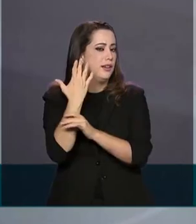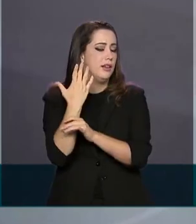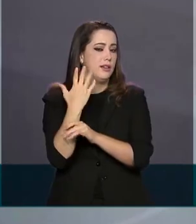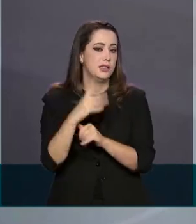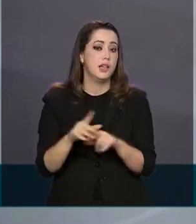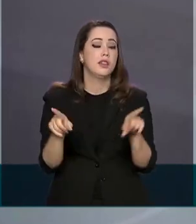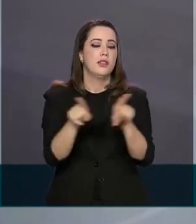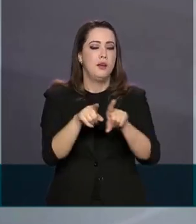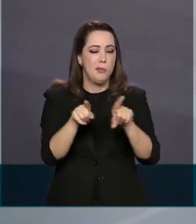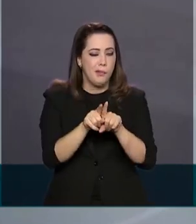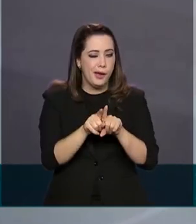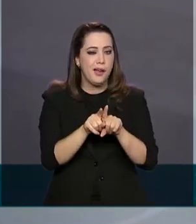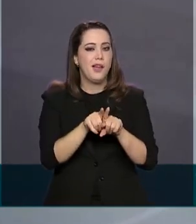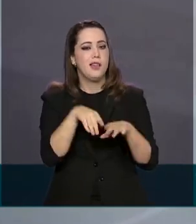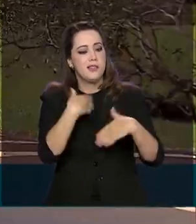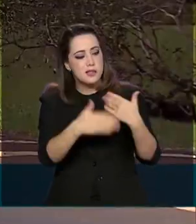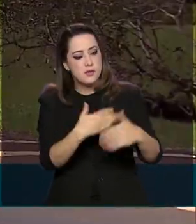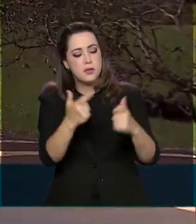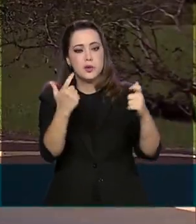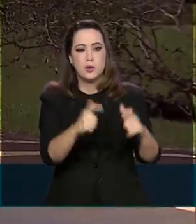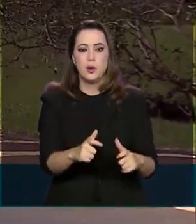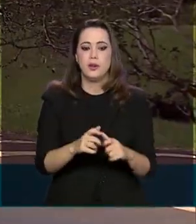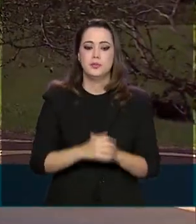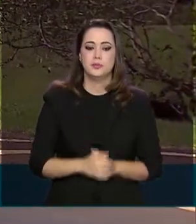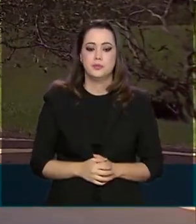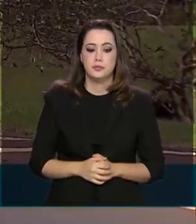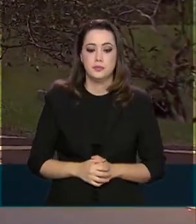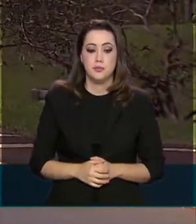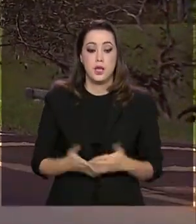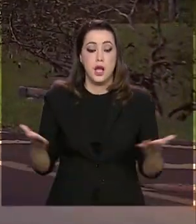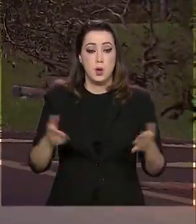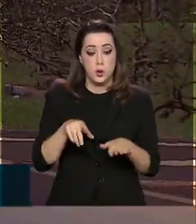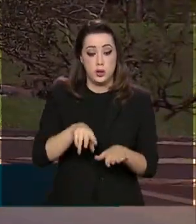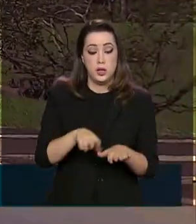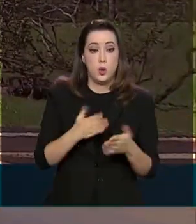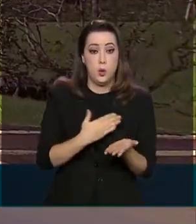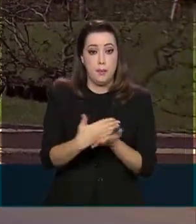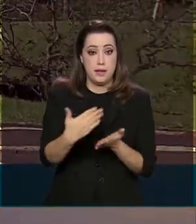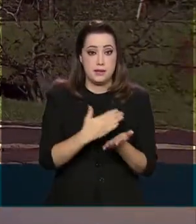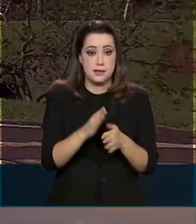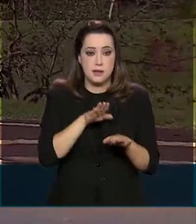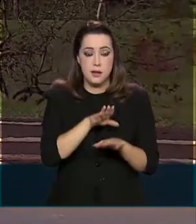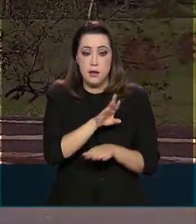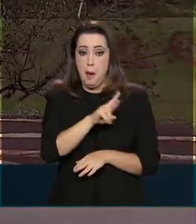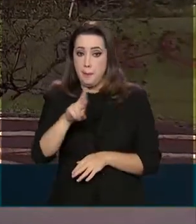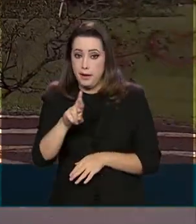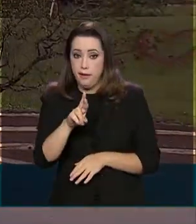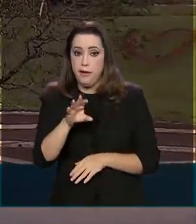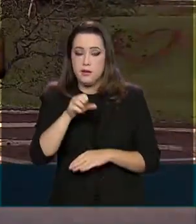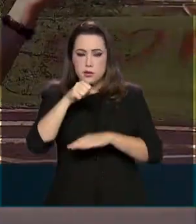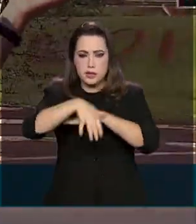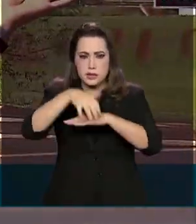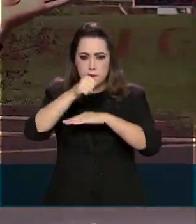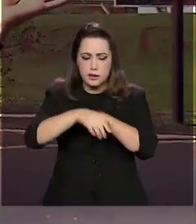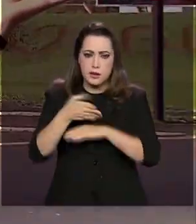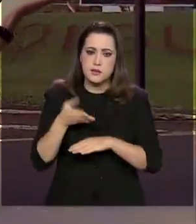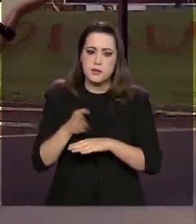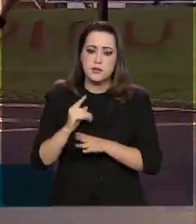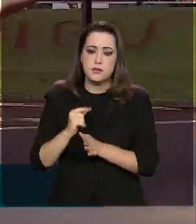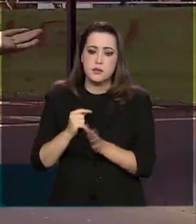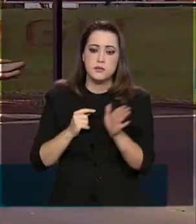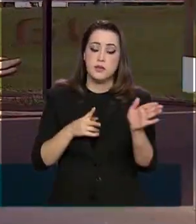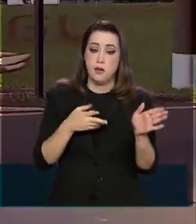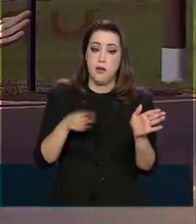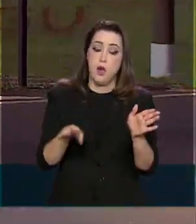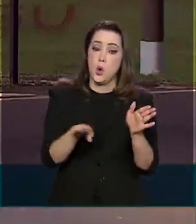desenvolvimento regional. Neste trevo, começa a Rodovia das Cataratas. Quem segue nesta direção vai